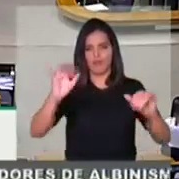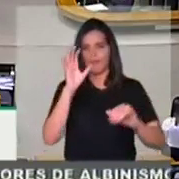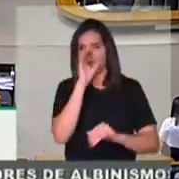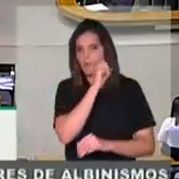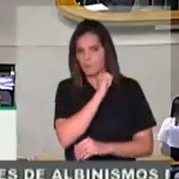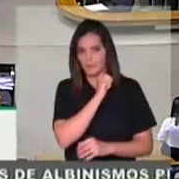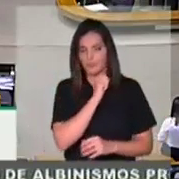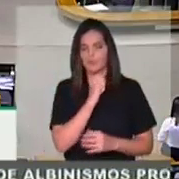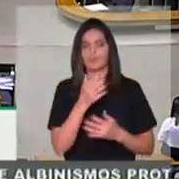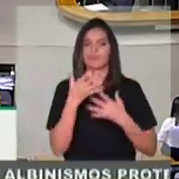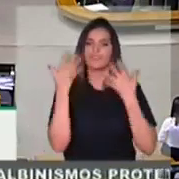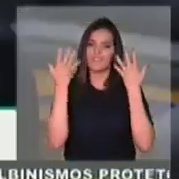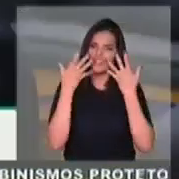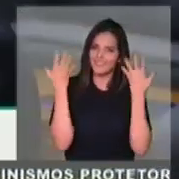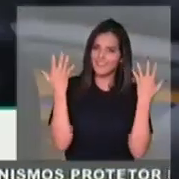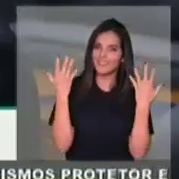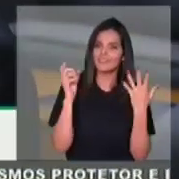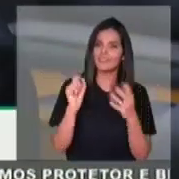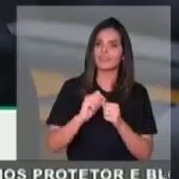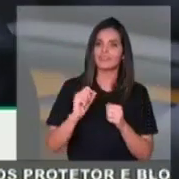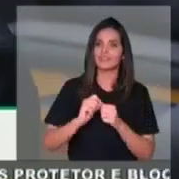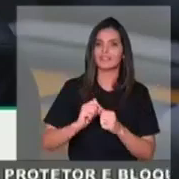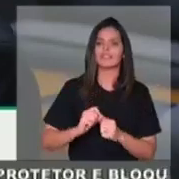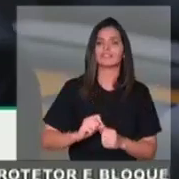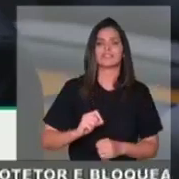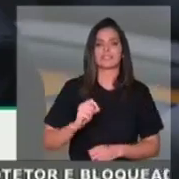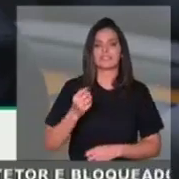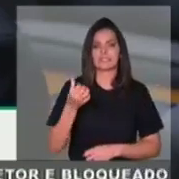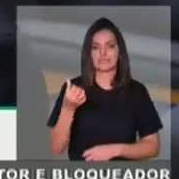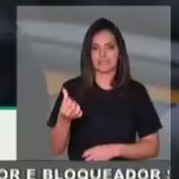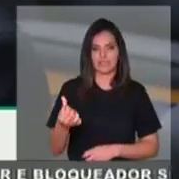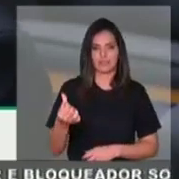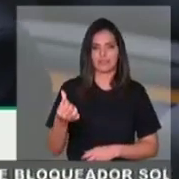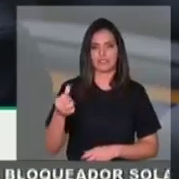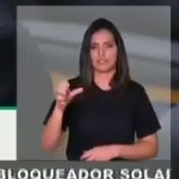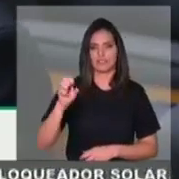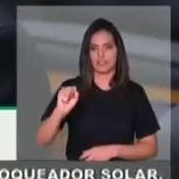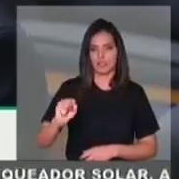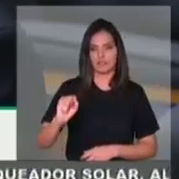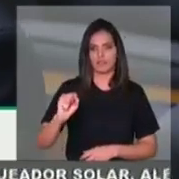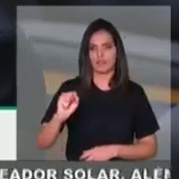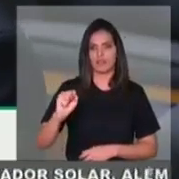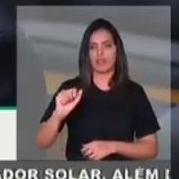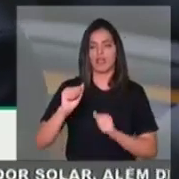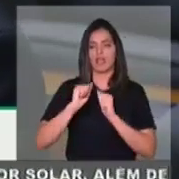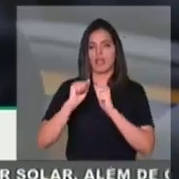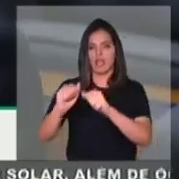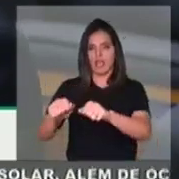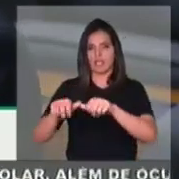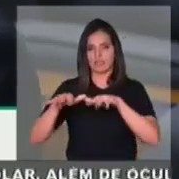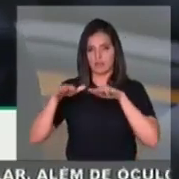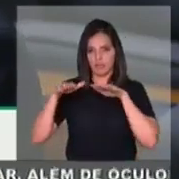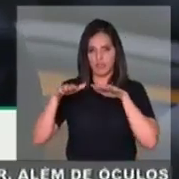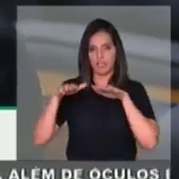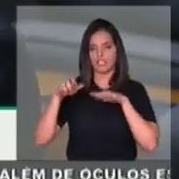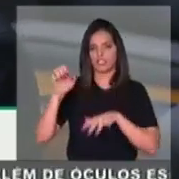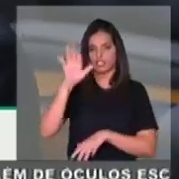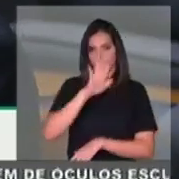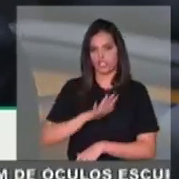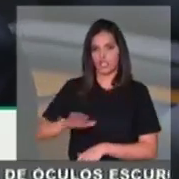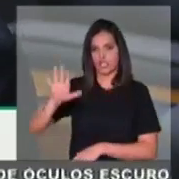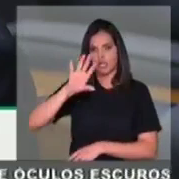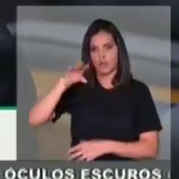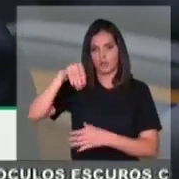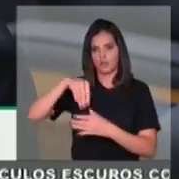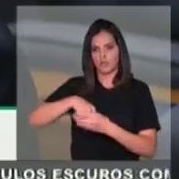com alegria a realização da 78ª AGO, Assembleia Geral Ordinária do